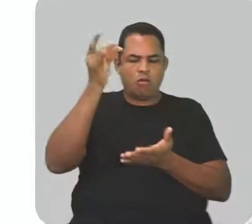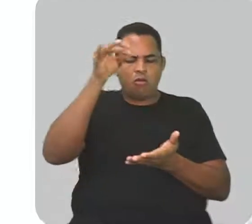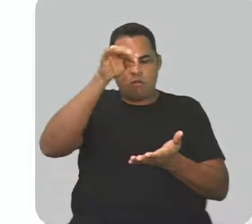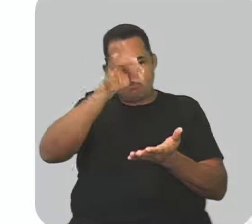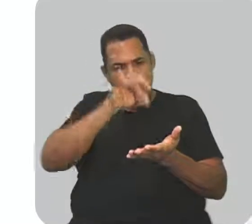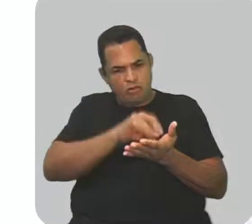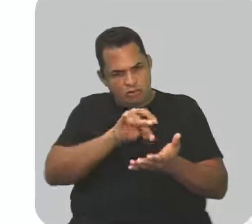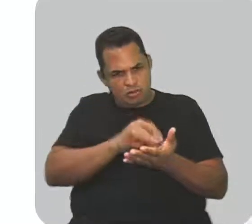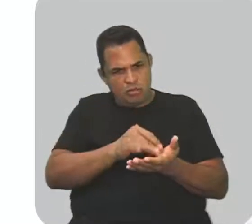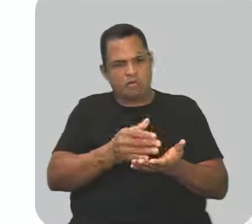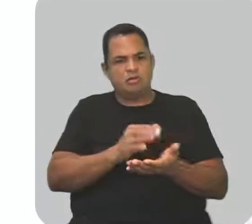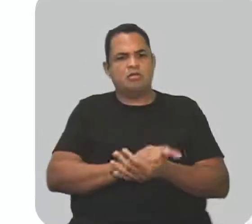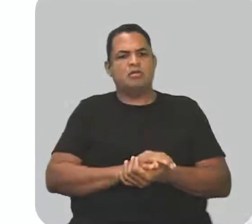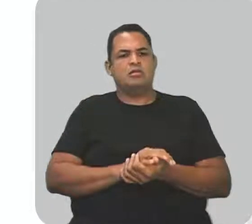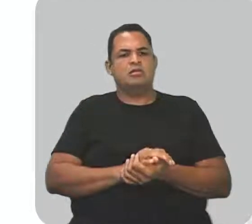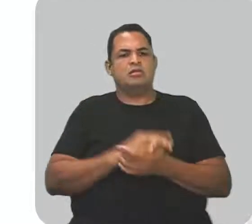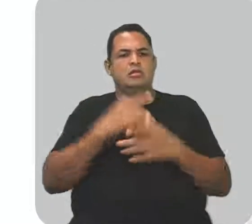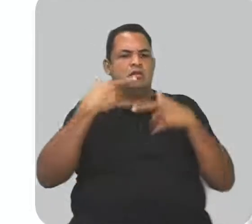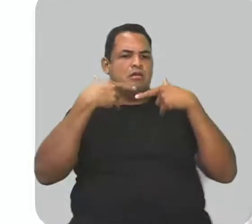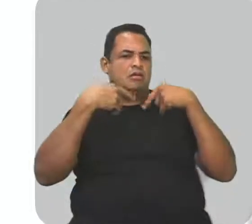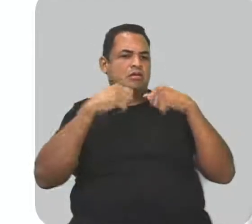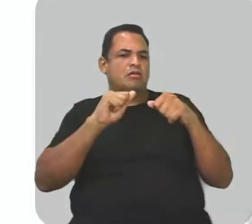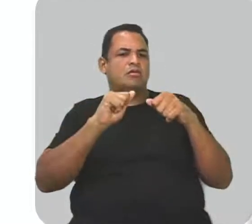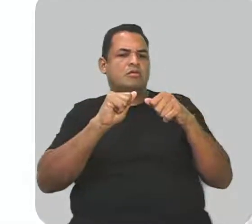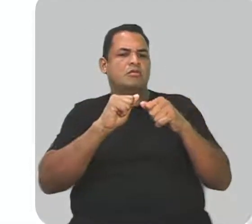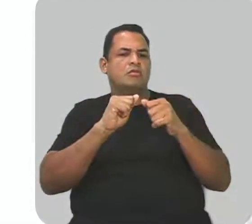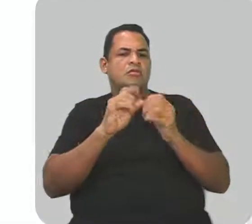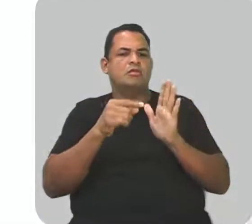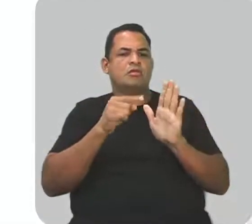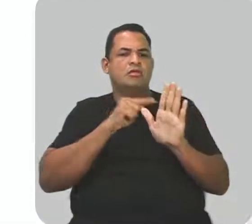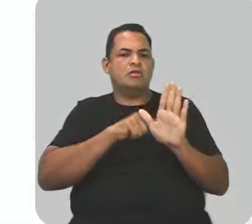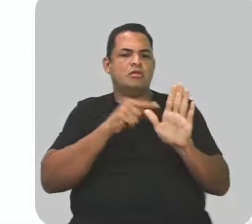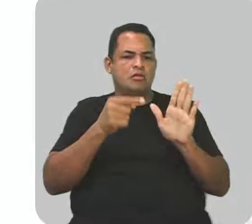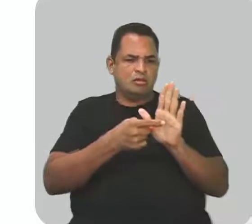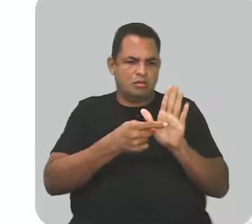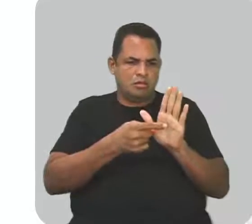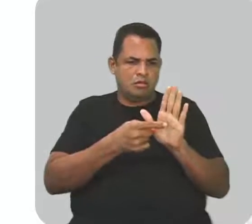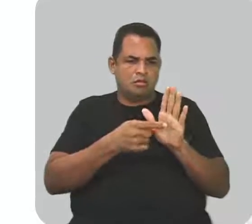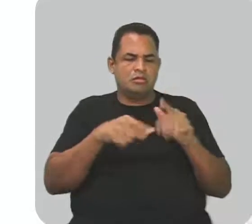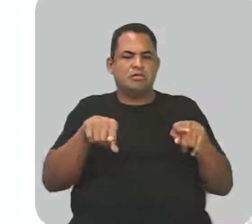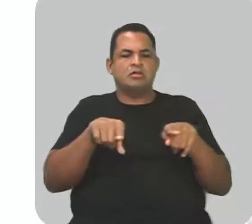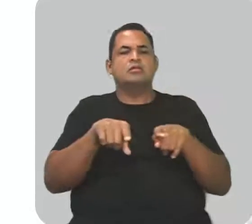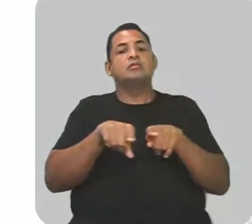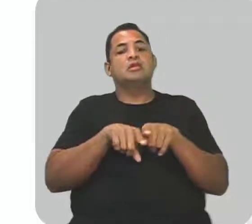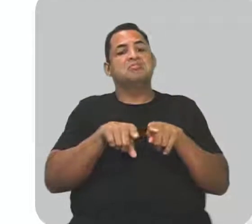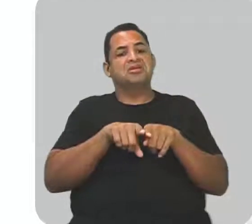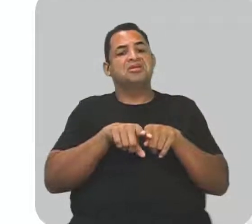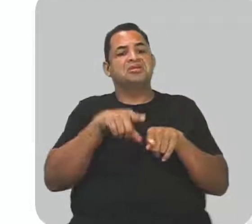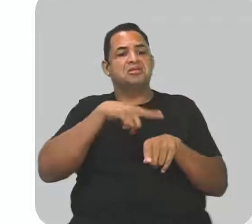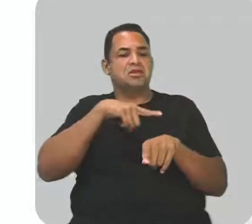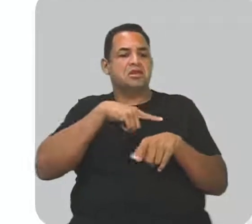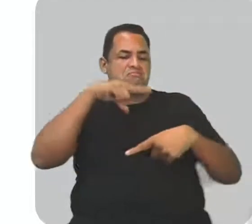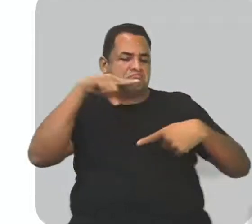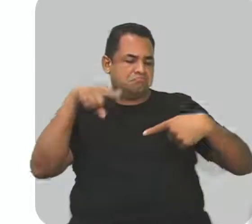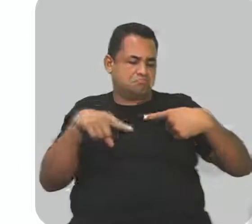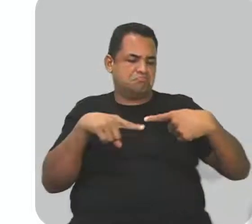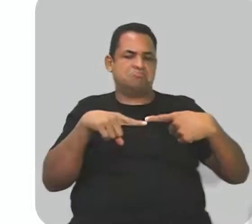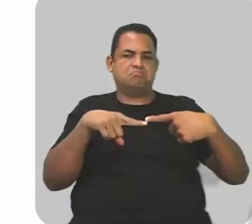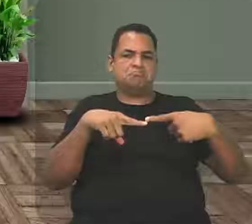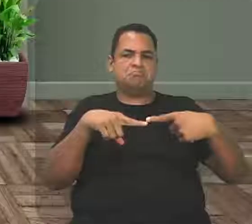reais, linguagem denotativa, sentido real e tem objetividade.